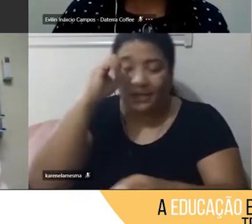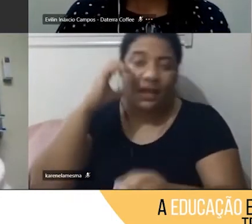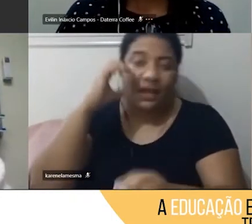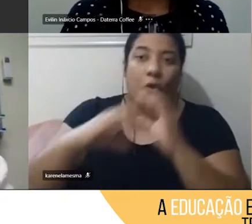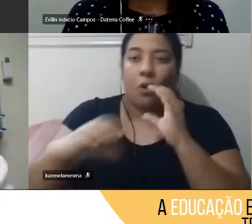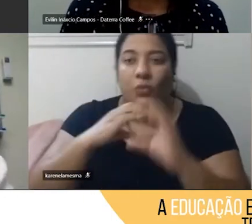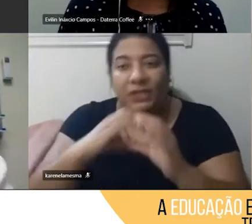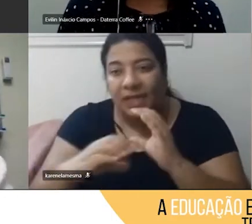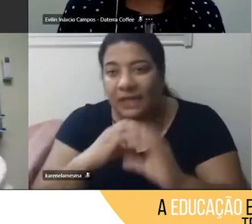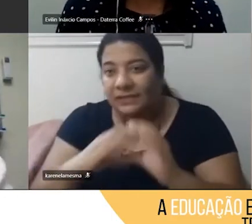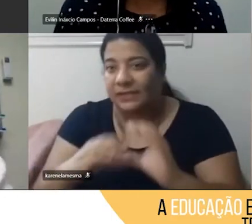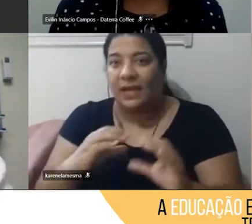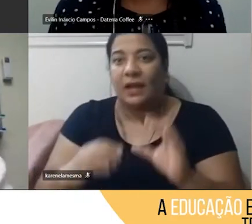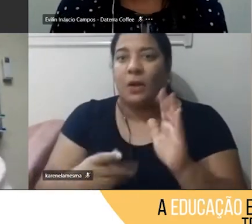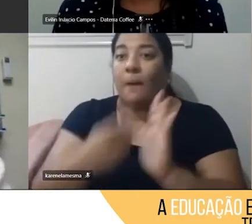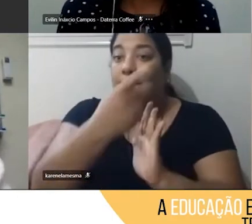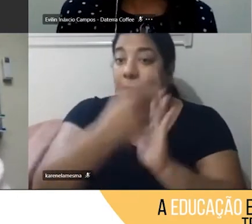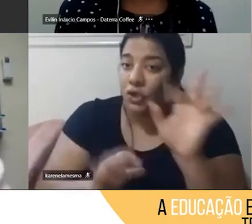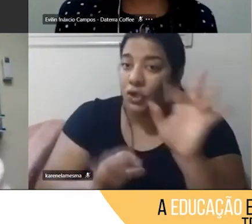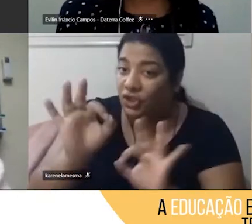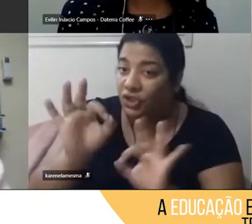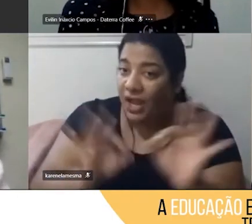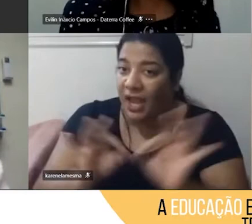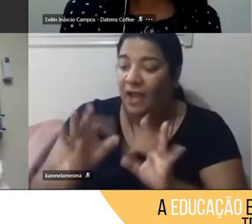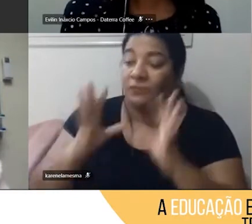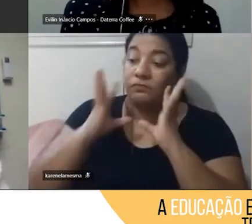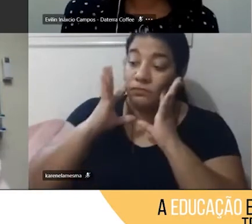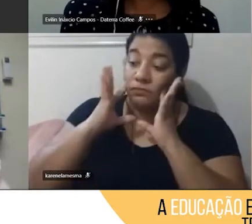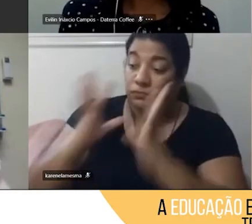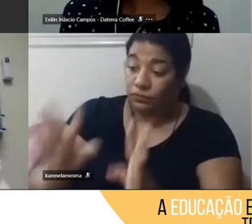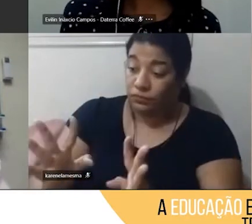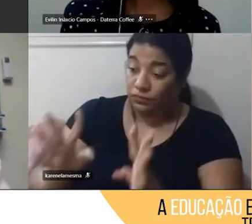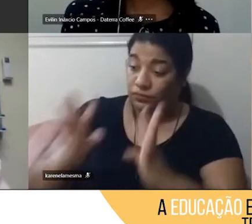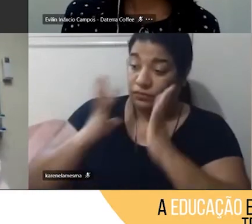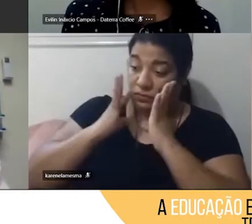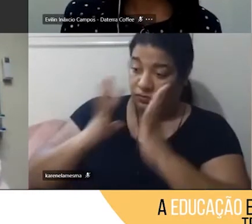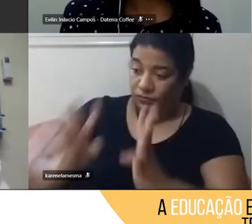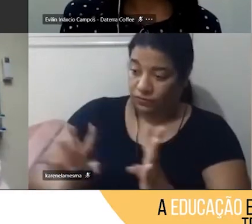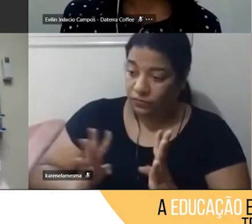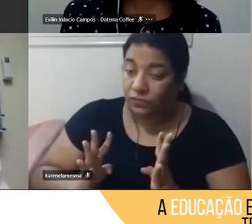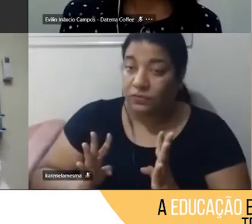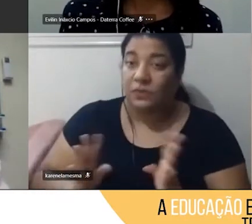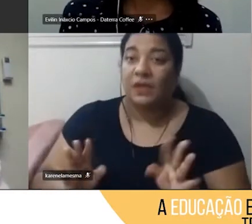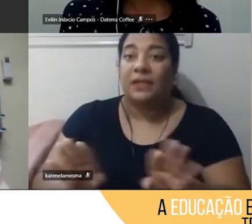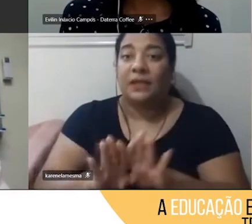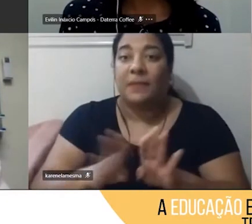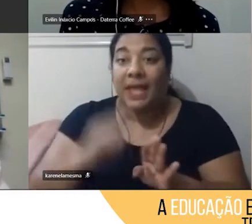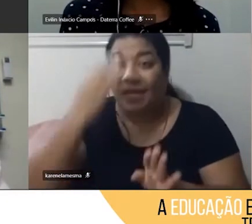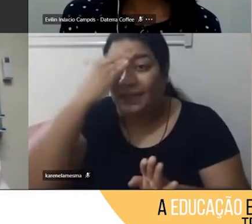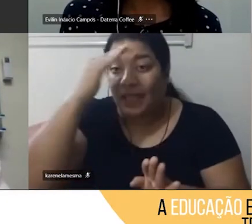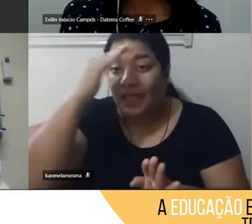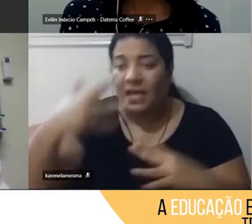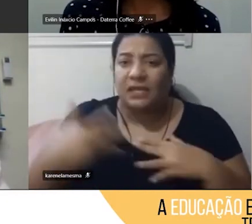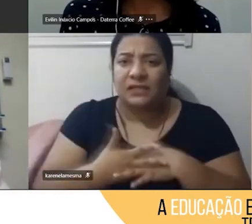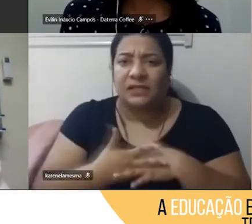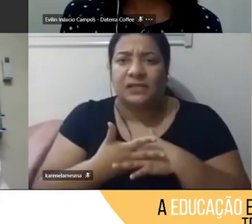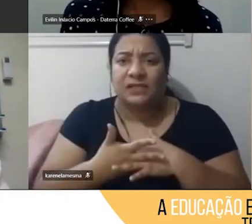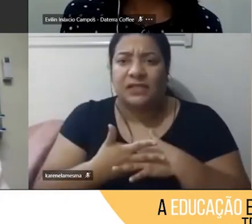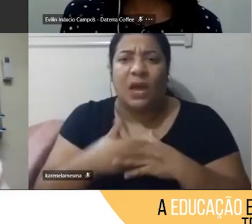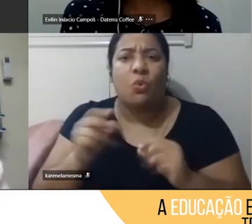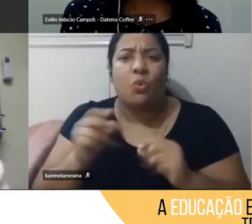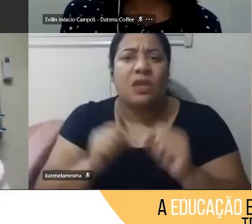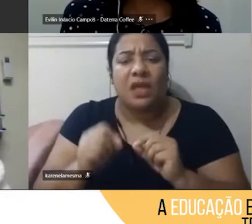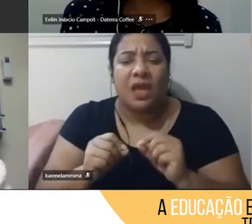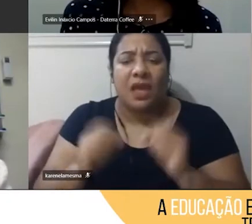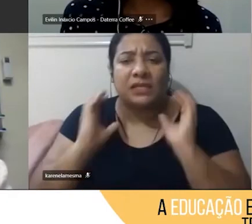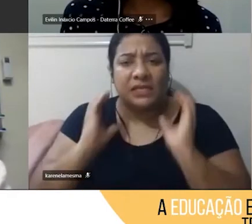um projeto, fazer a escuta de outros alunos, né, de entender o que é cidadania, o que é democracia, a